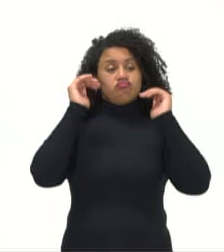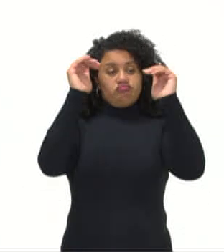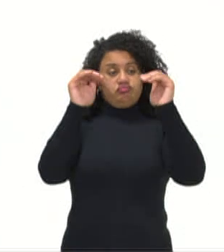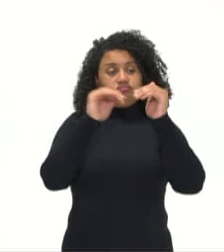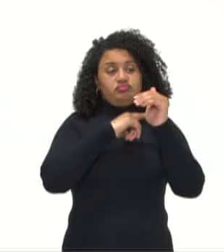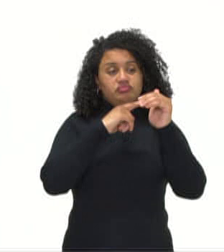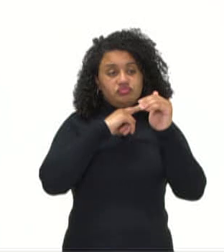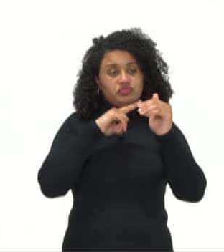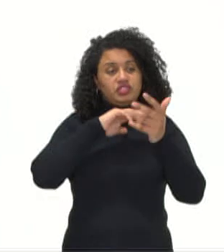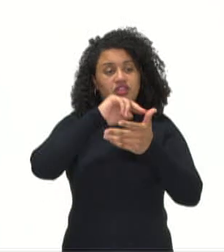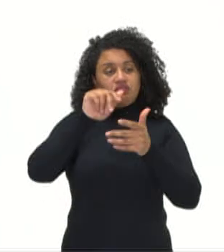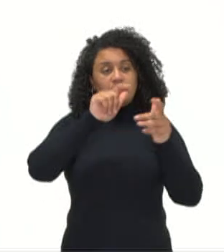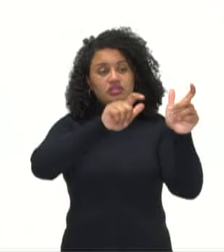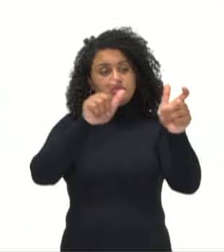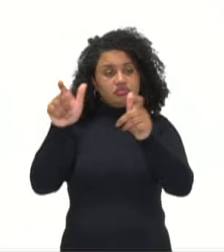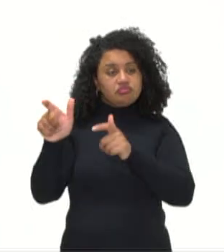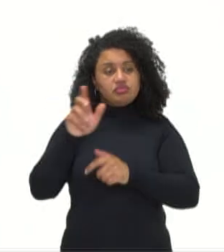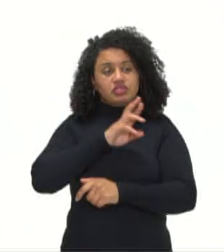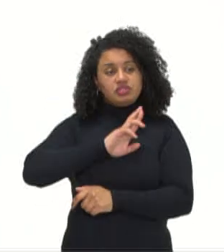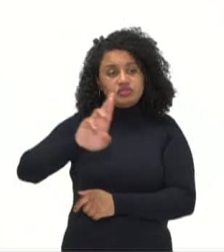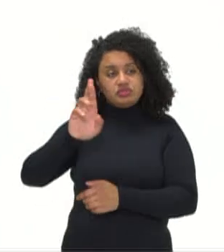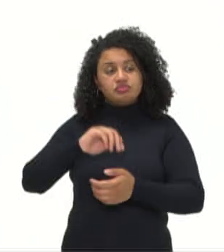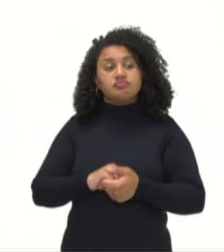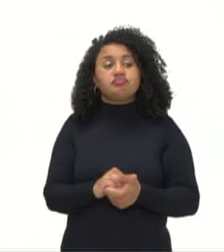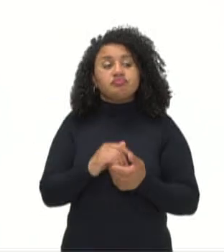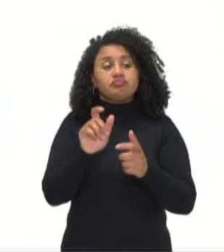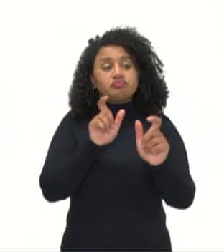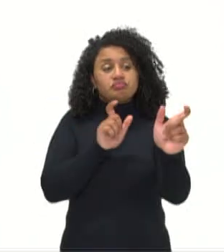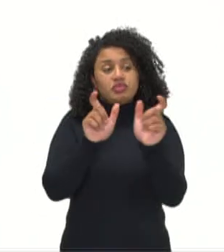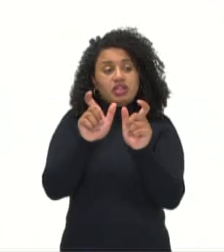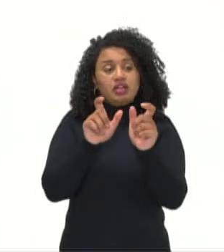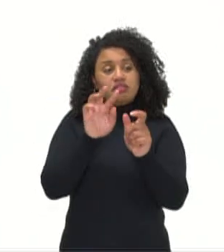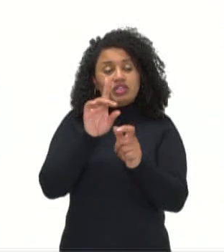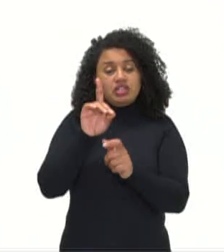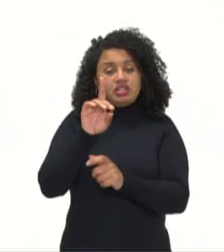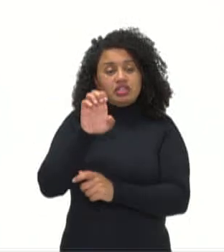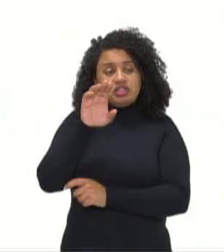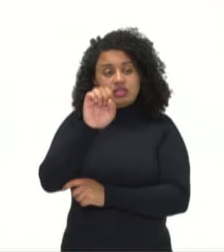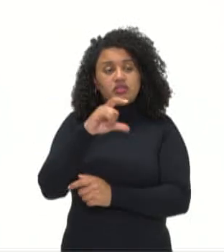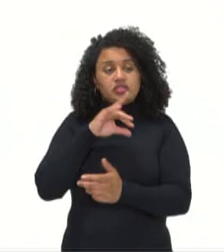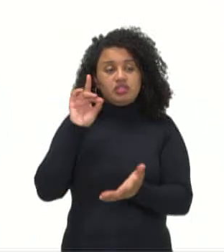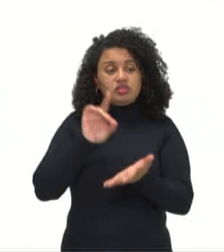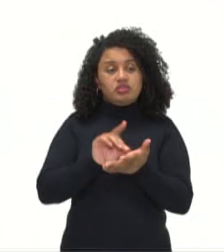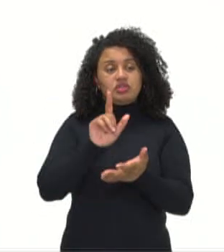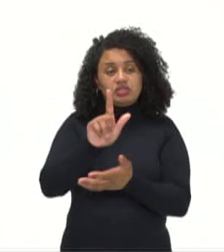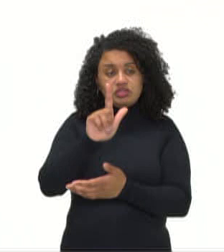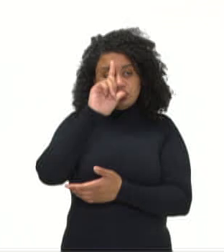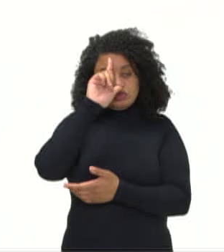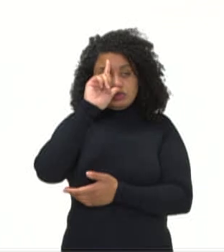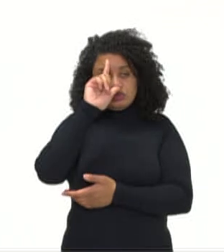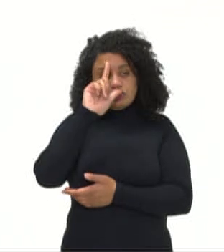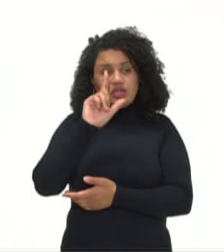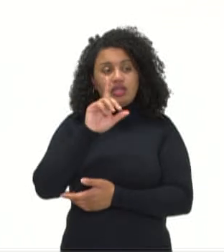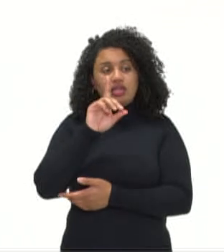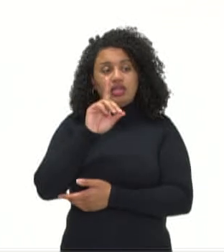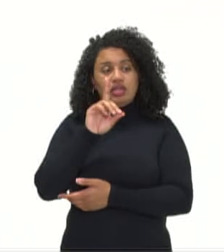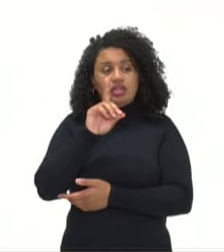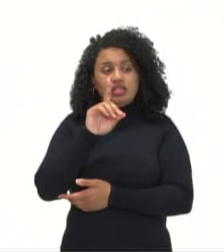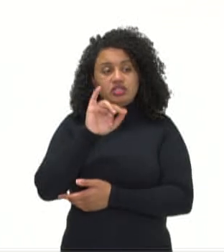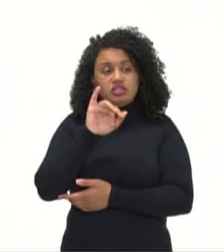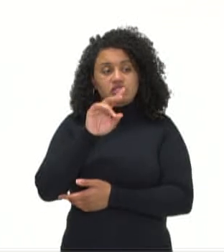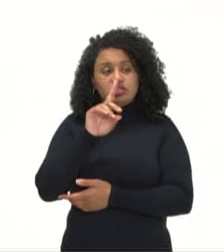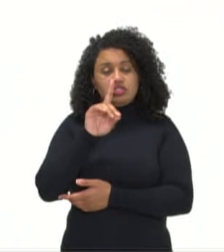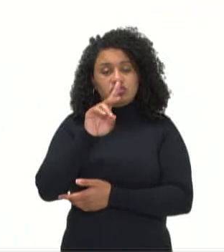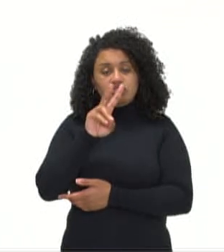presente em diversas religiões. O termo Deus tem origem no latino Deus ou Divus, que